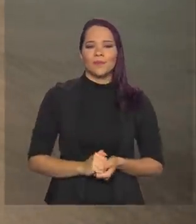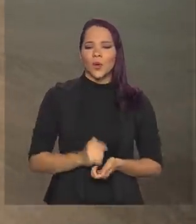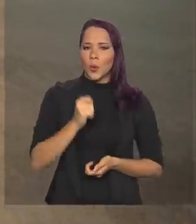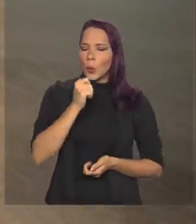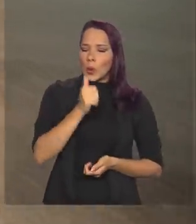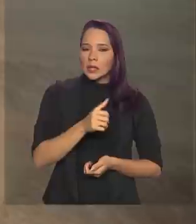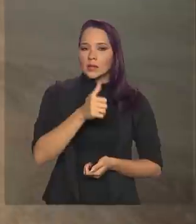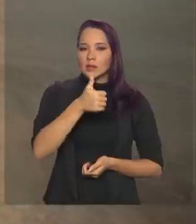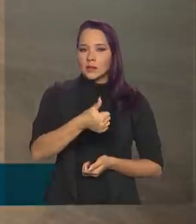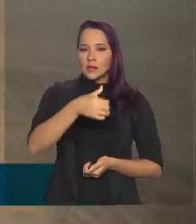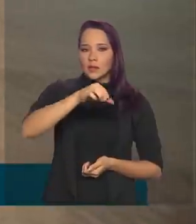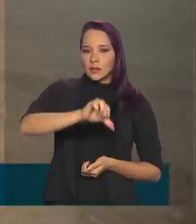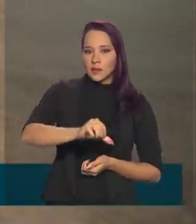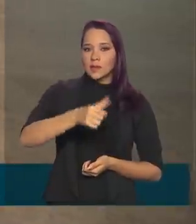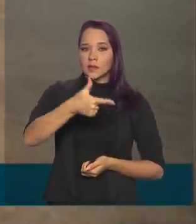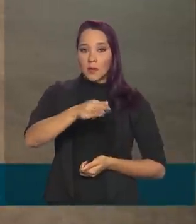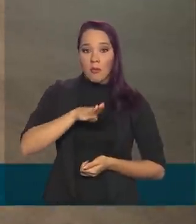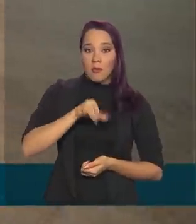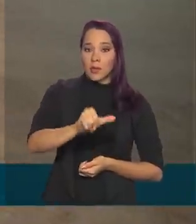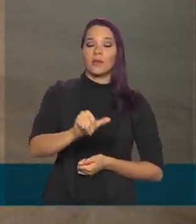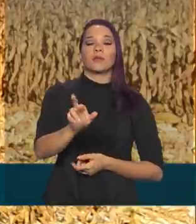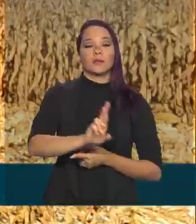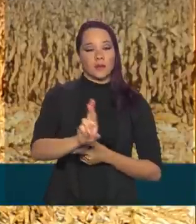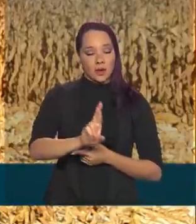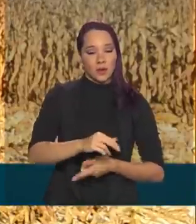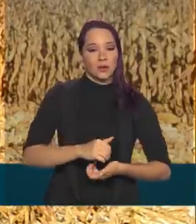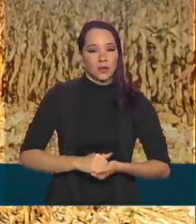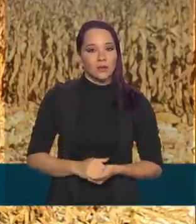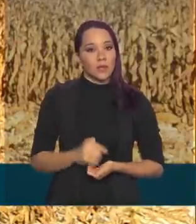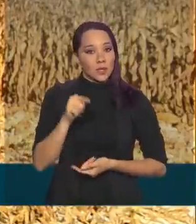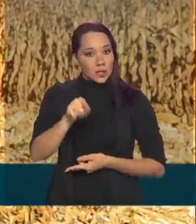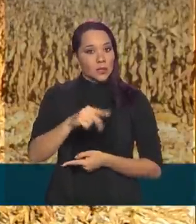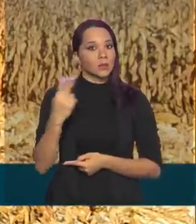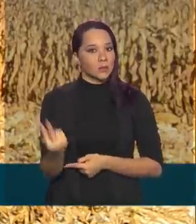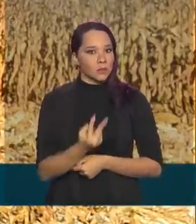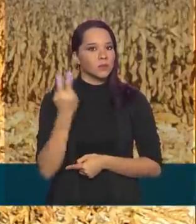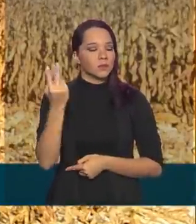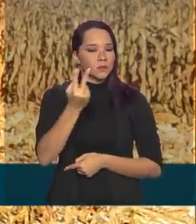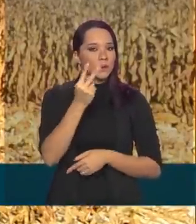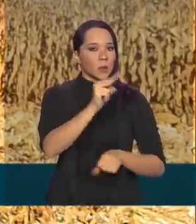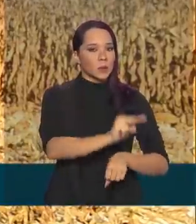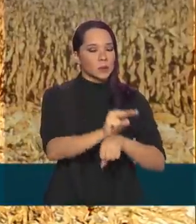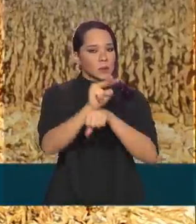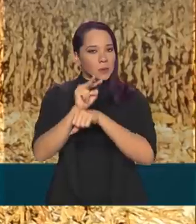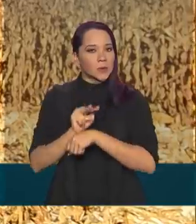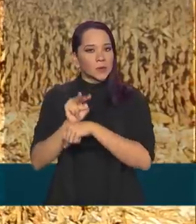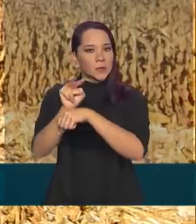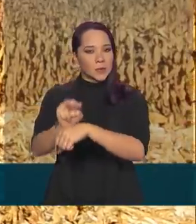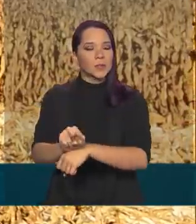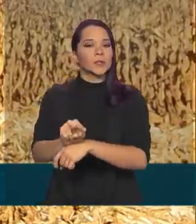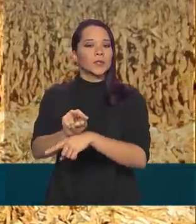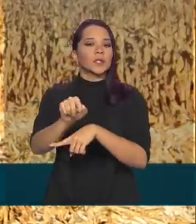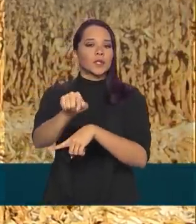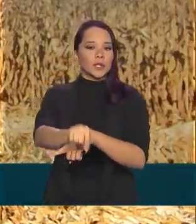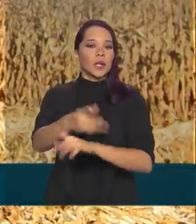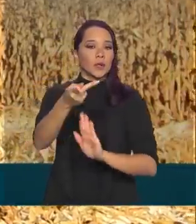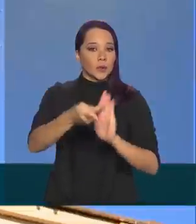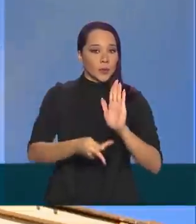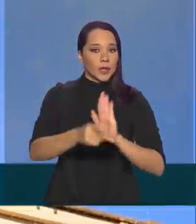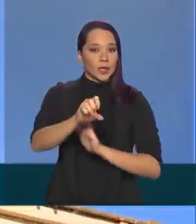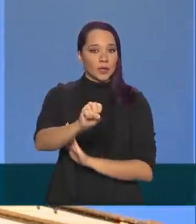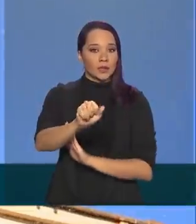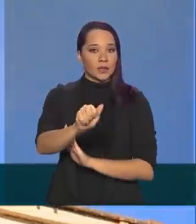Quase 192 bilhões de reais. Esse foi o valor do crédito rural desembolsado no plano